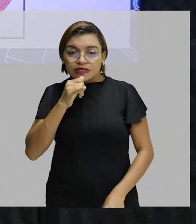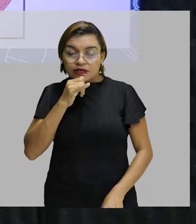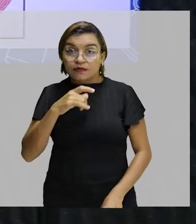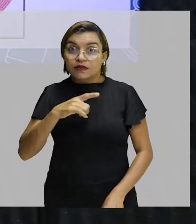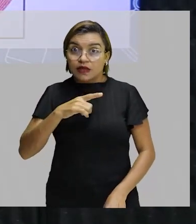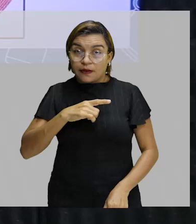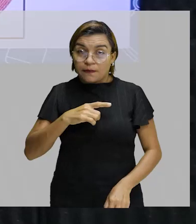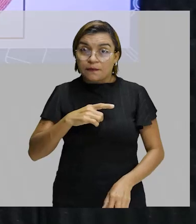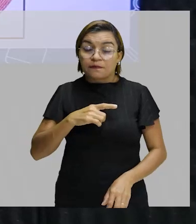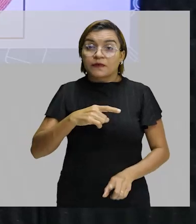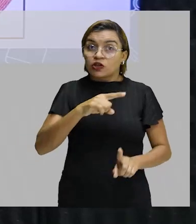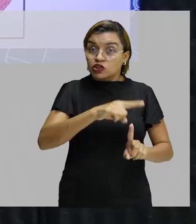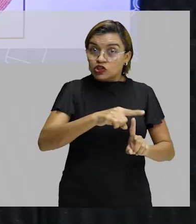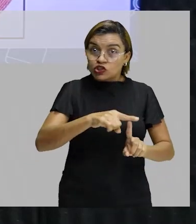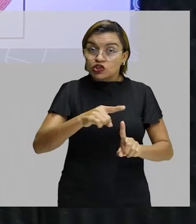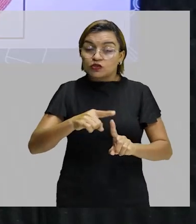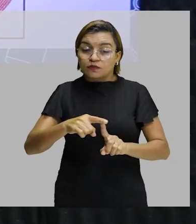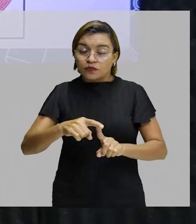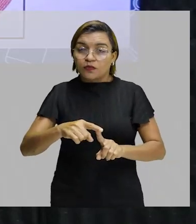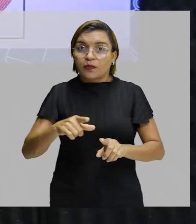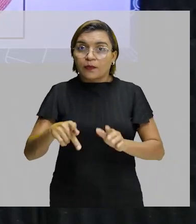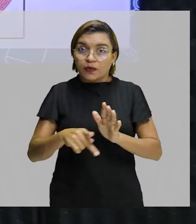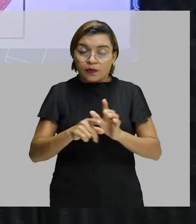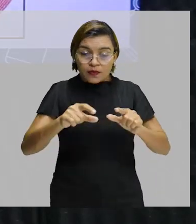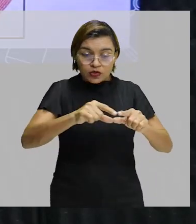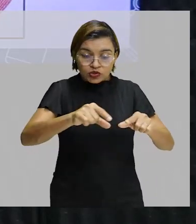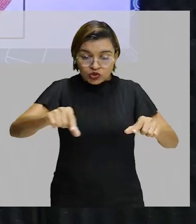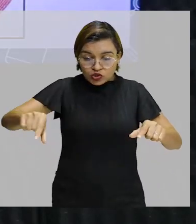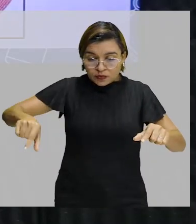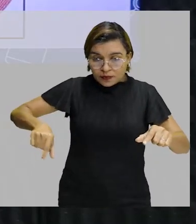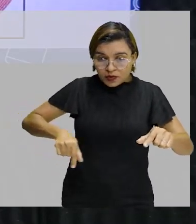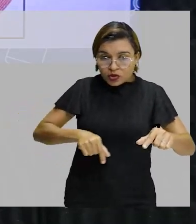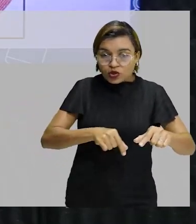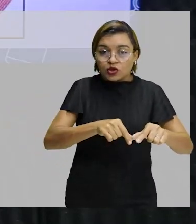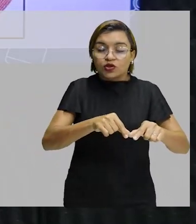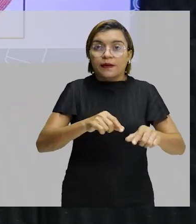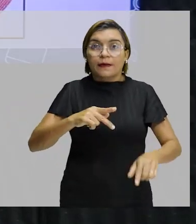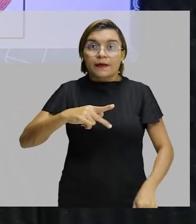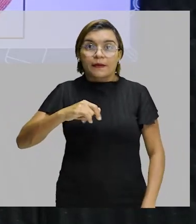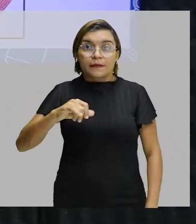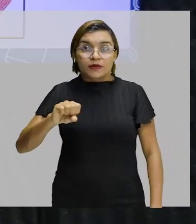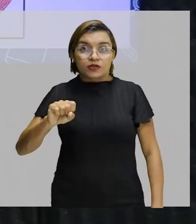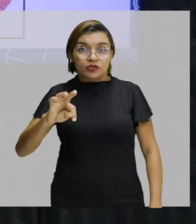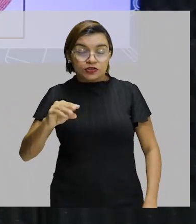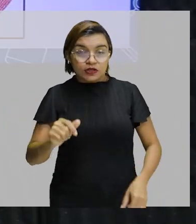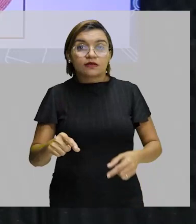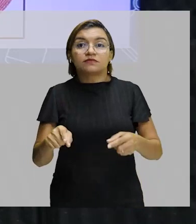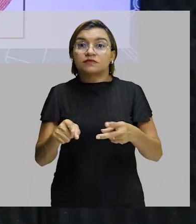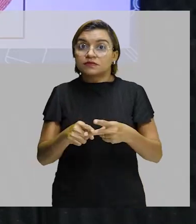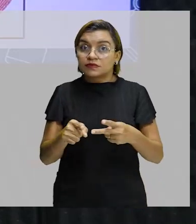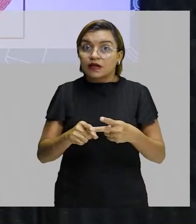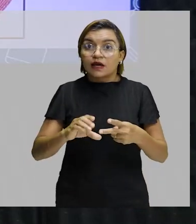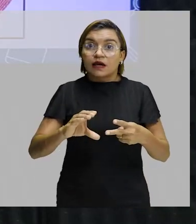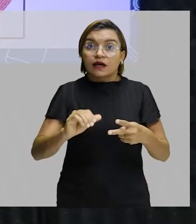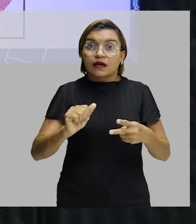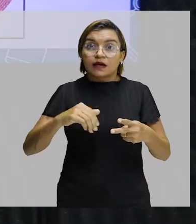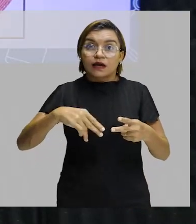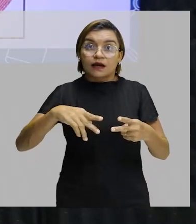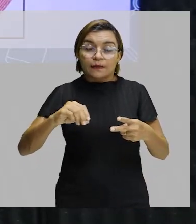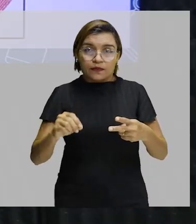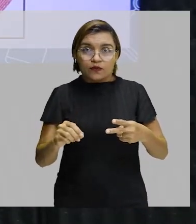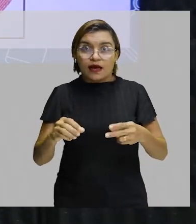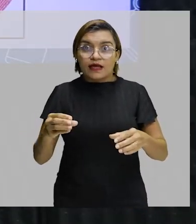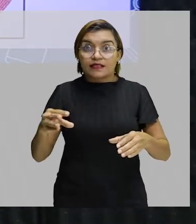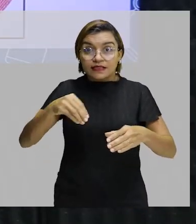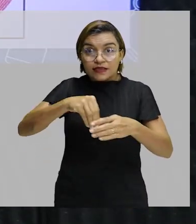pista e as provas de campo. As provas de campo são as que acontecem aqui dentro, dentro da